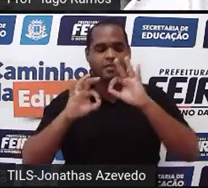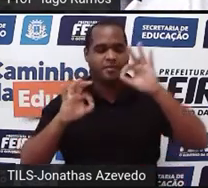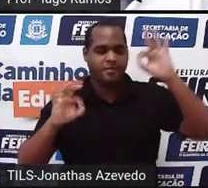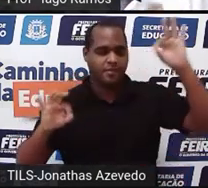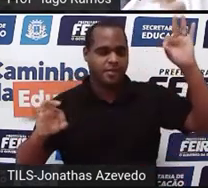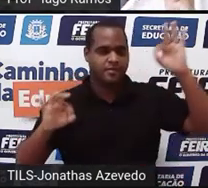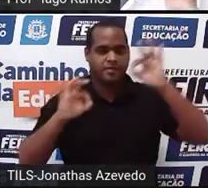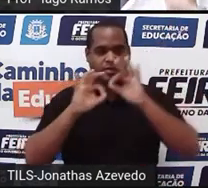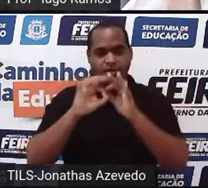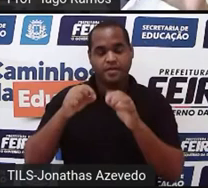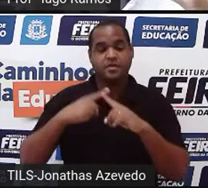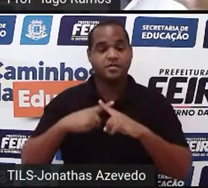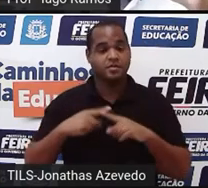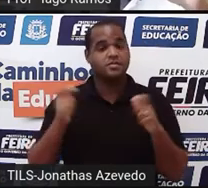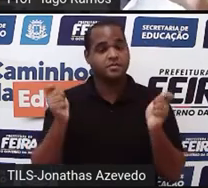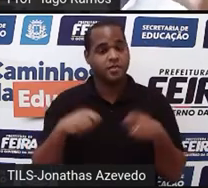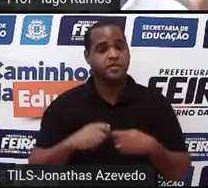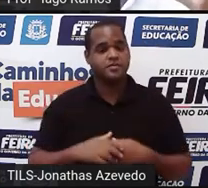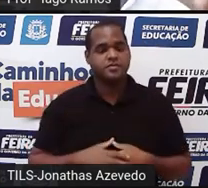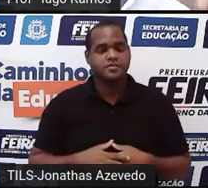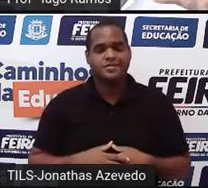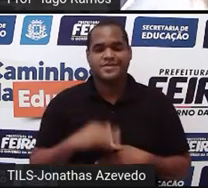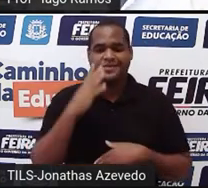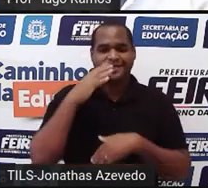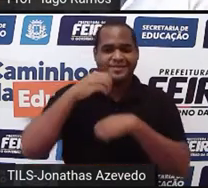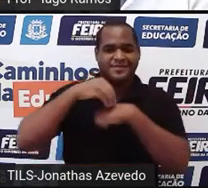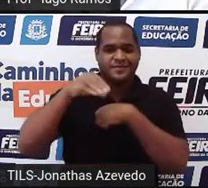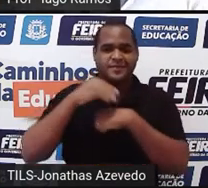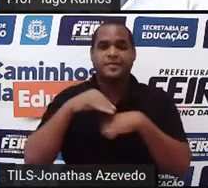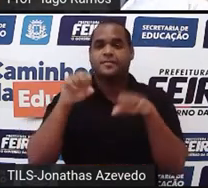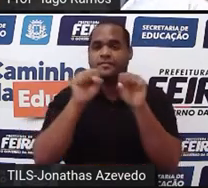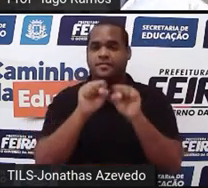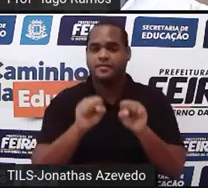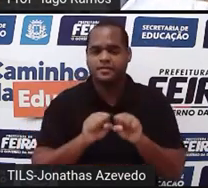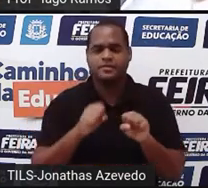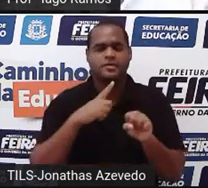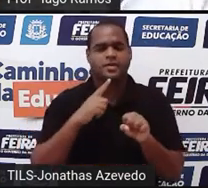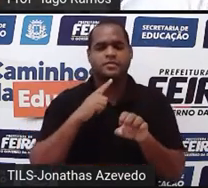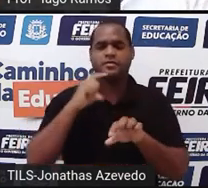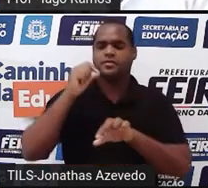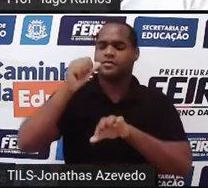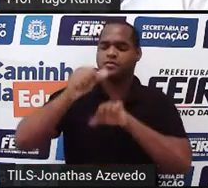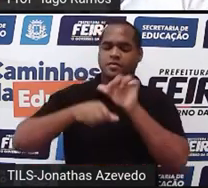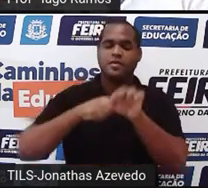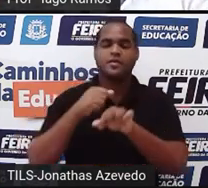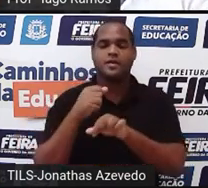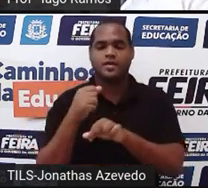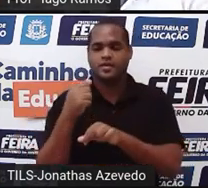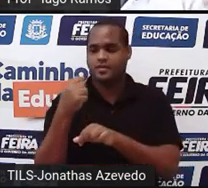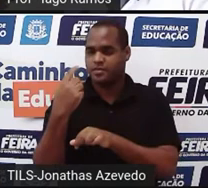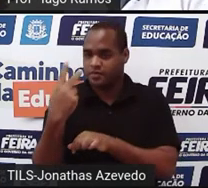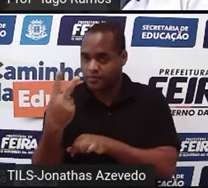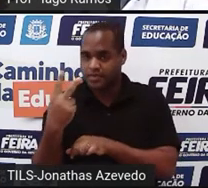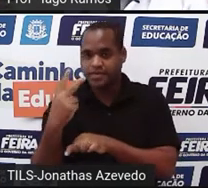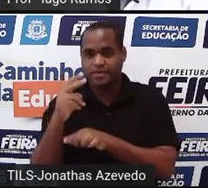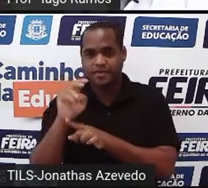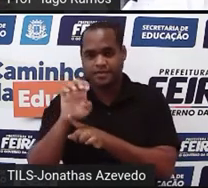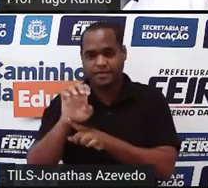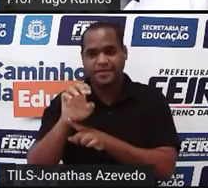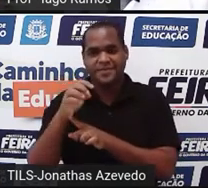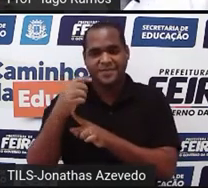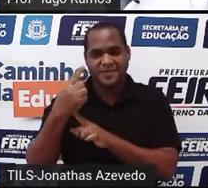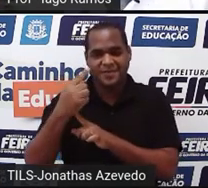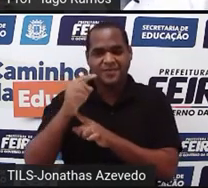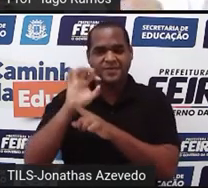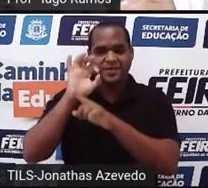os valores de x. Se a gente leva esse sistema para lá, as duas equações que formam esse sistema para dentro do